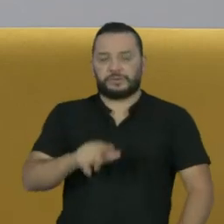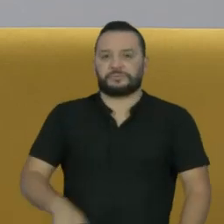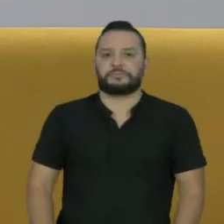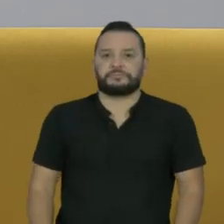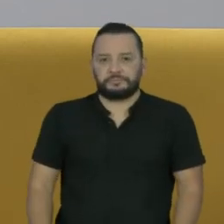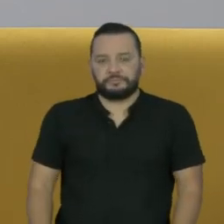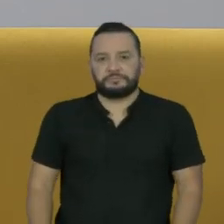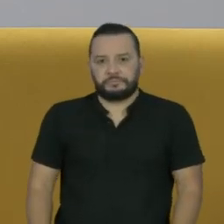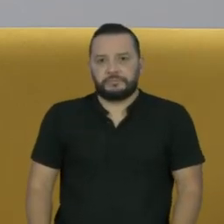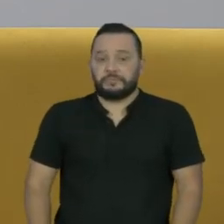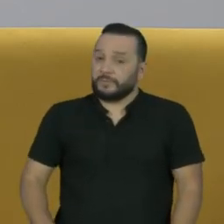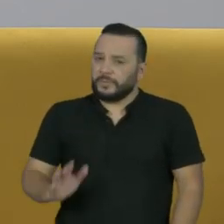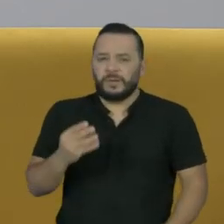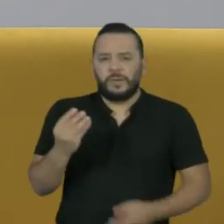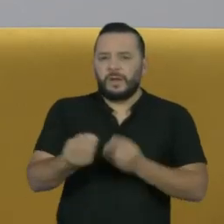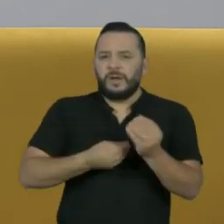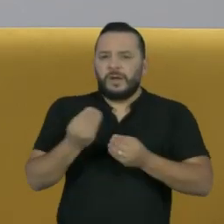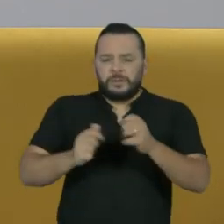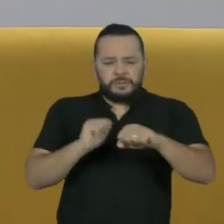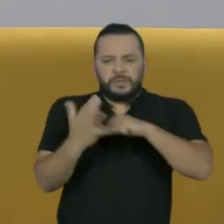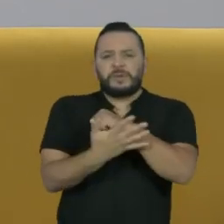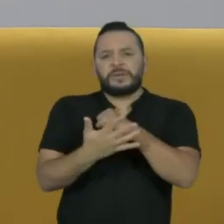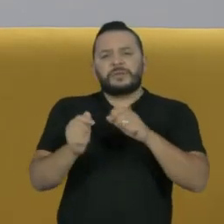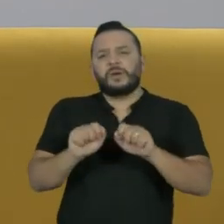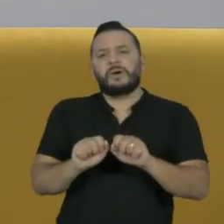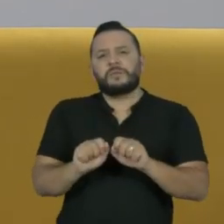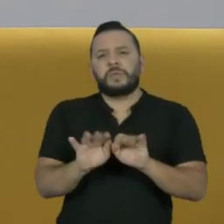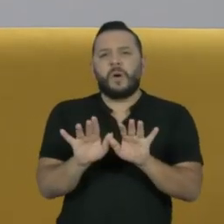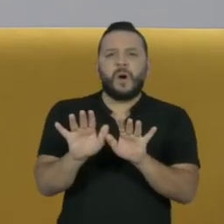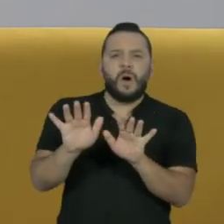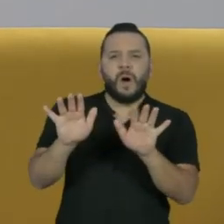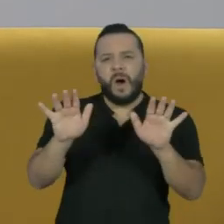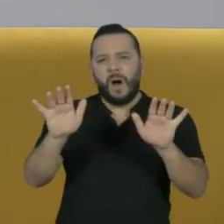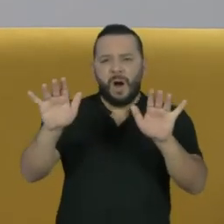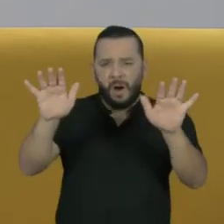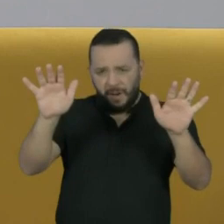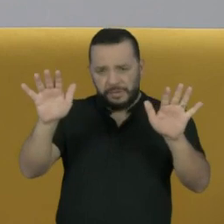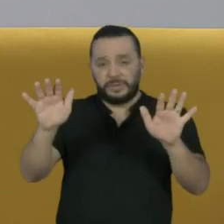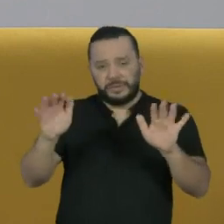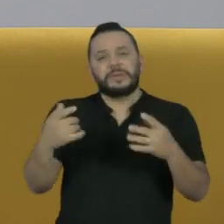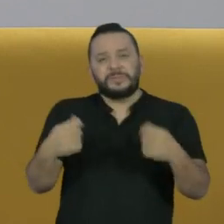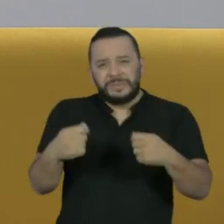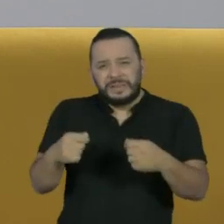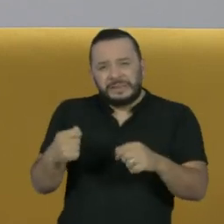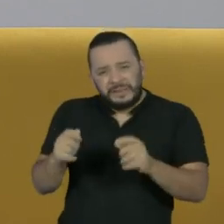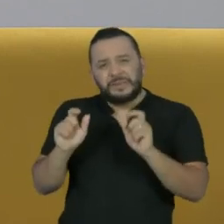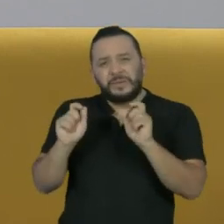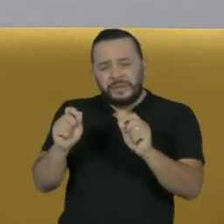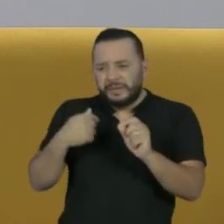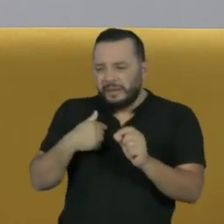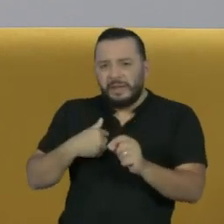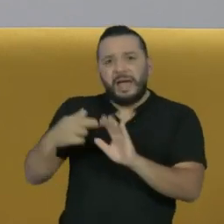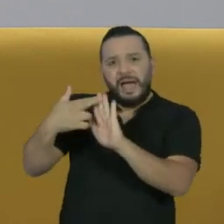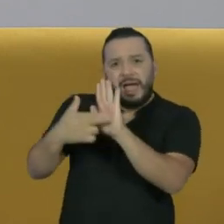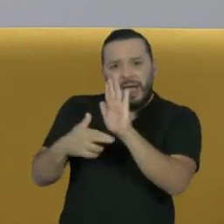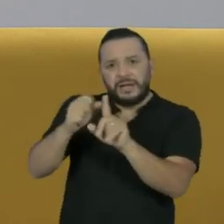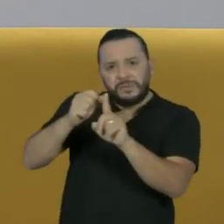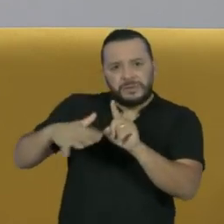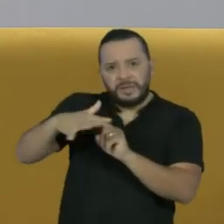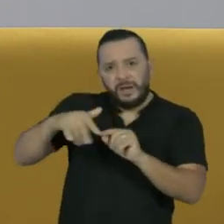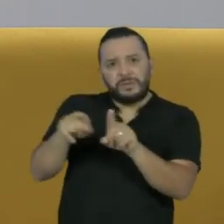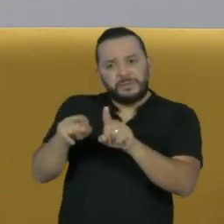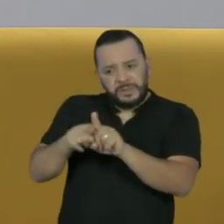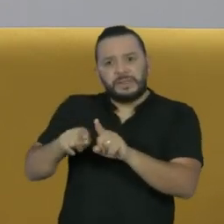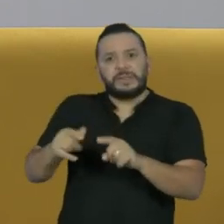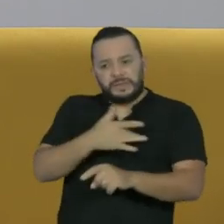O tamanho real da epidemia de covid-19 é essencial para estabelecer políticas sociais e de saúde para